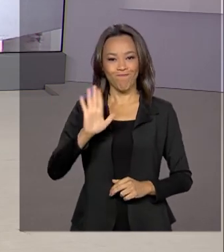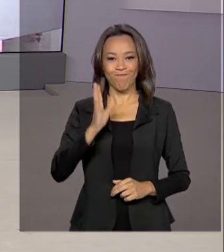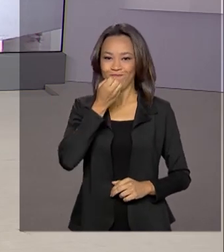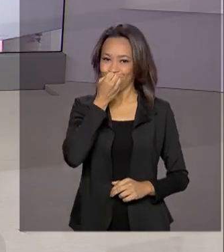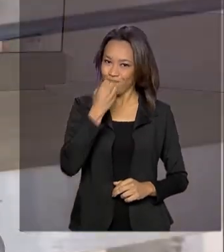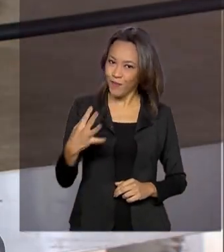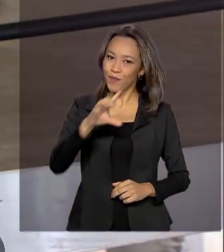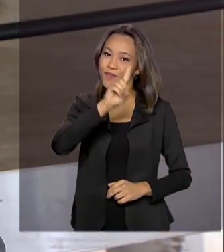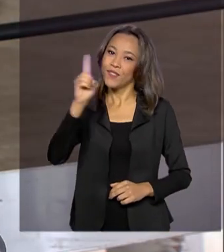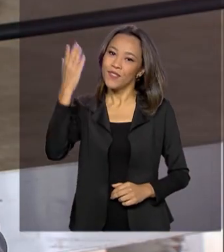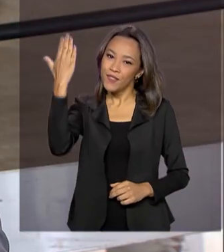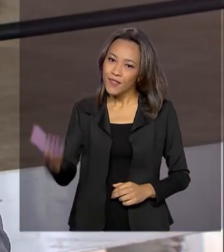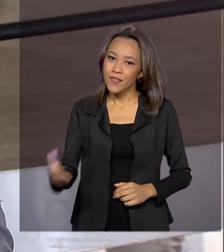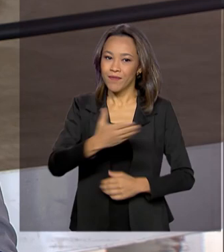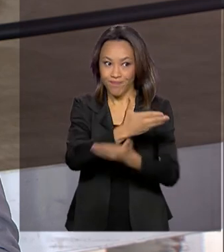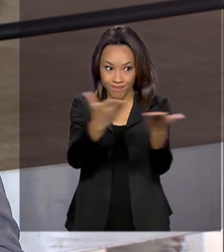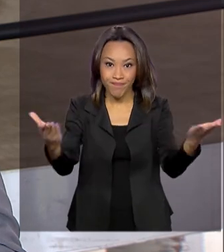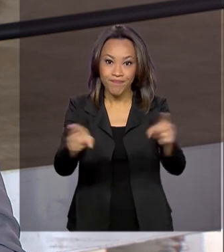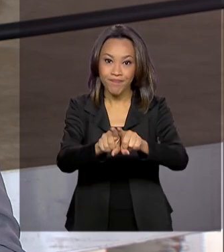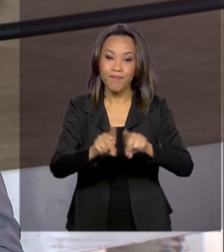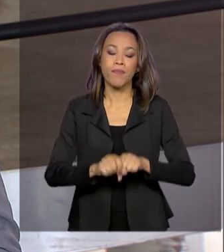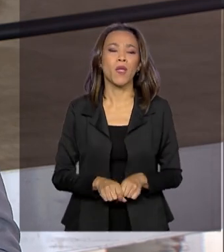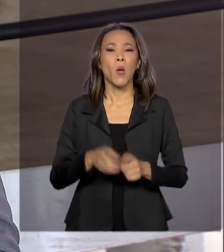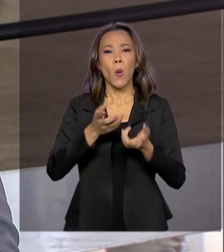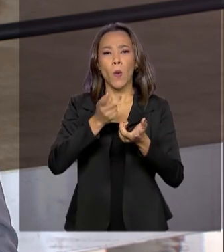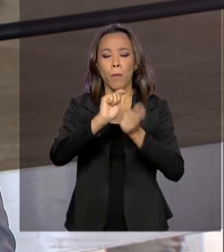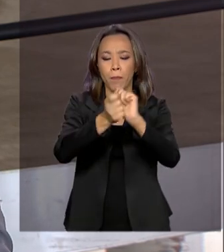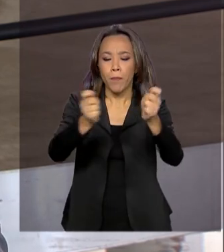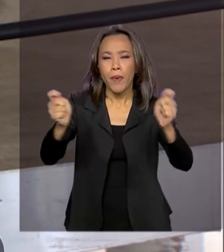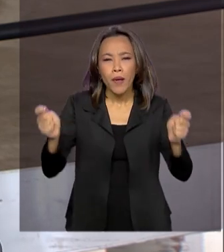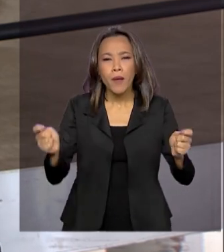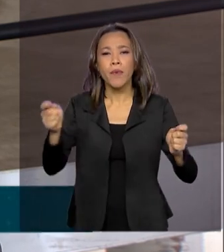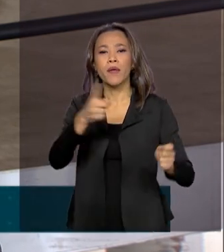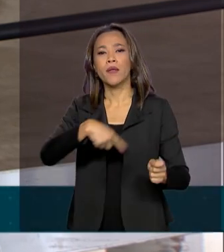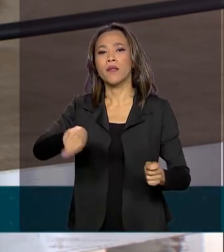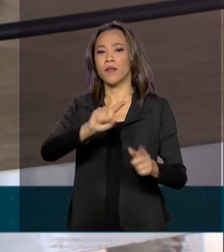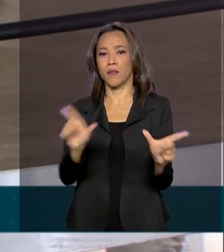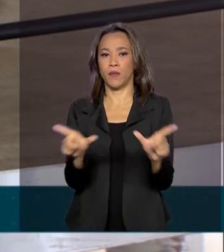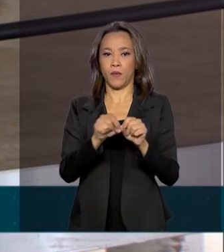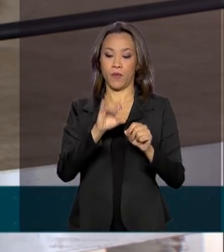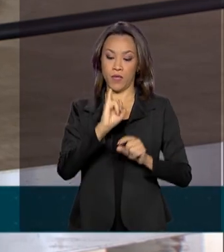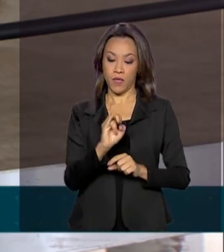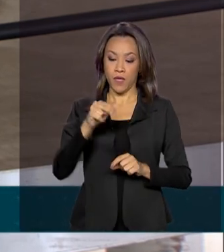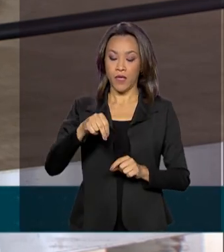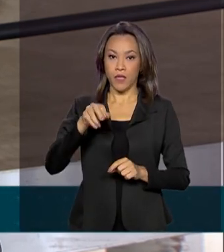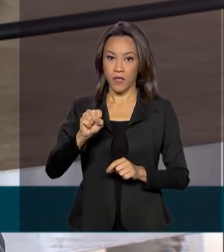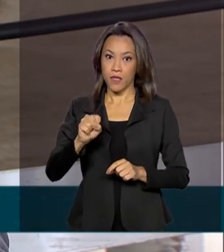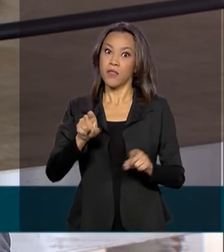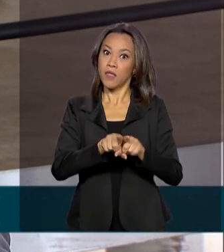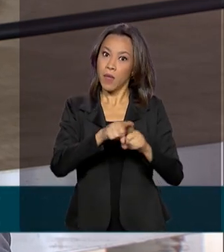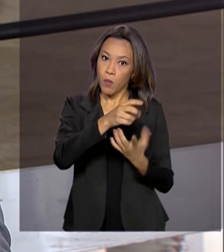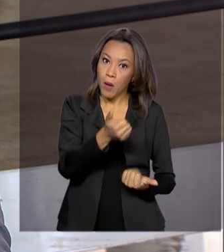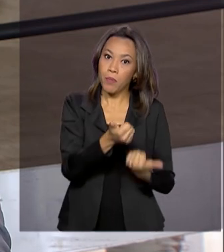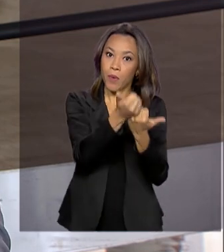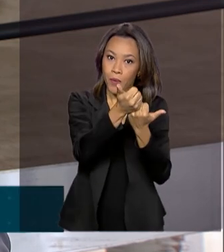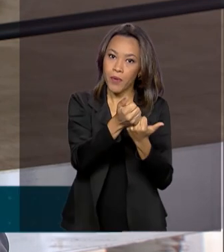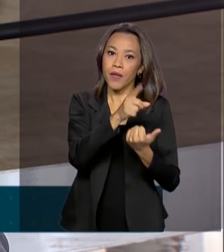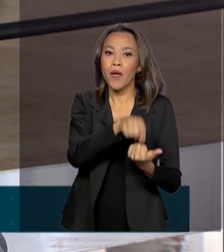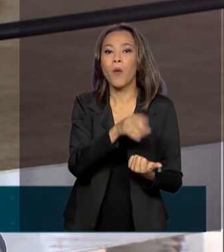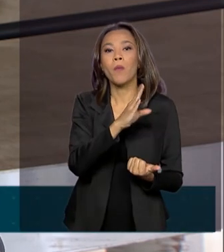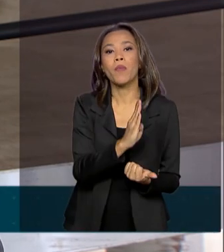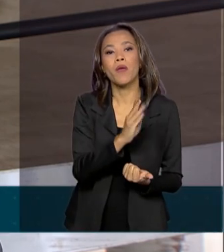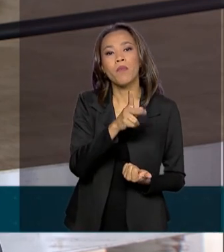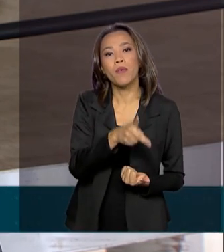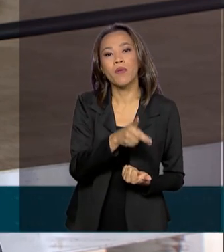Manoela, bom dia a todos. Olha, o pagamento dos benefícios previdenciários e assistenciais, incluindo o BPC, que é o